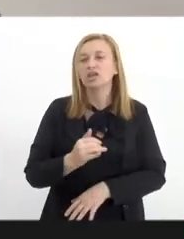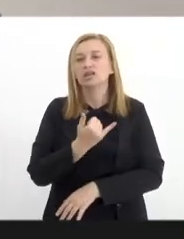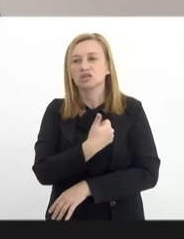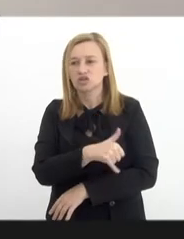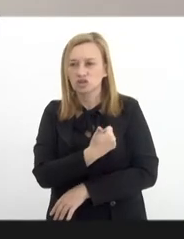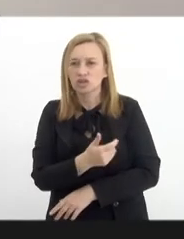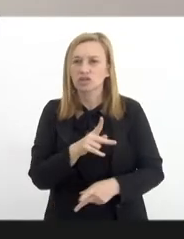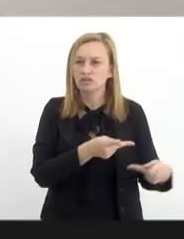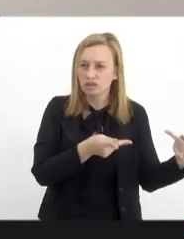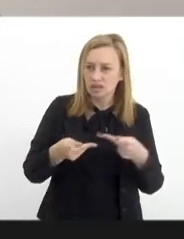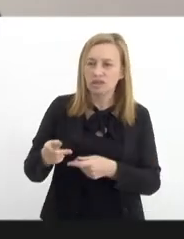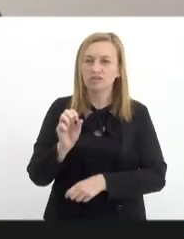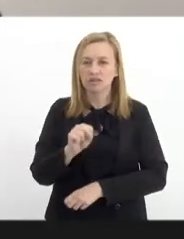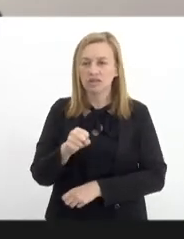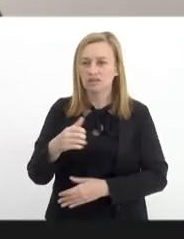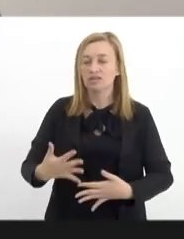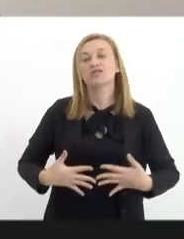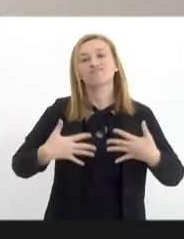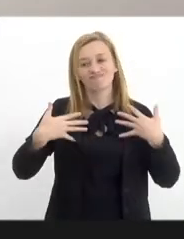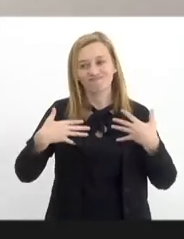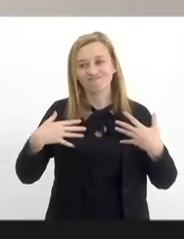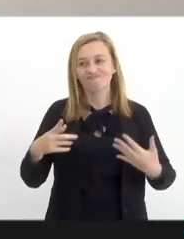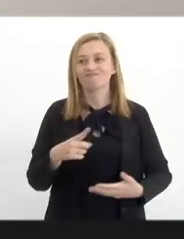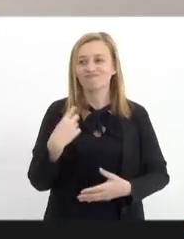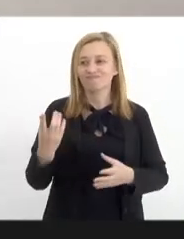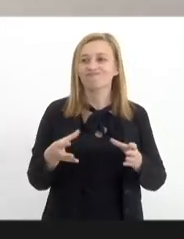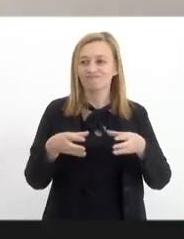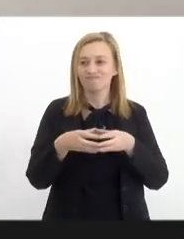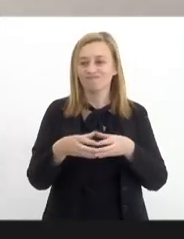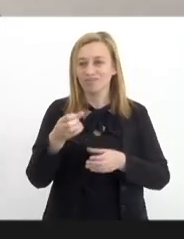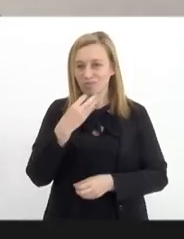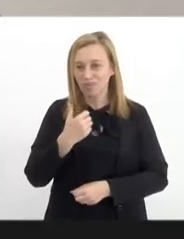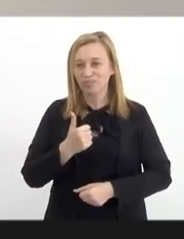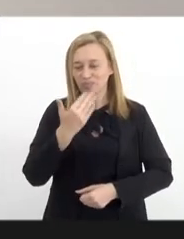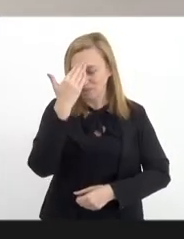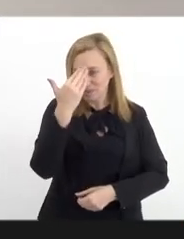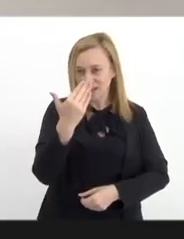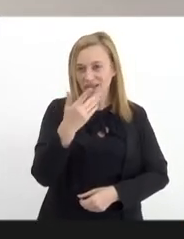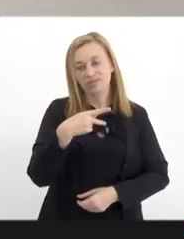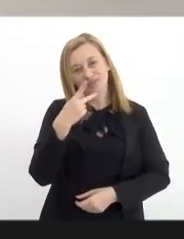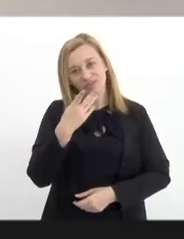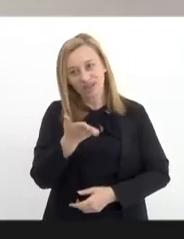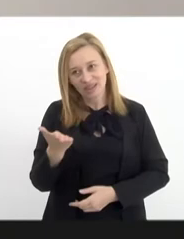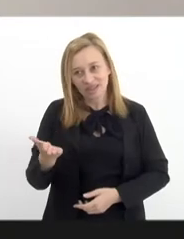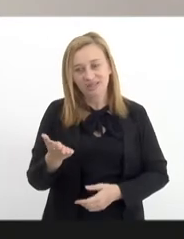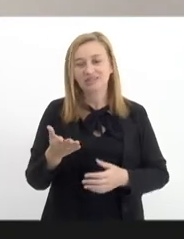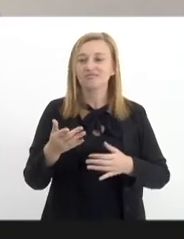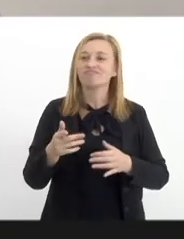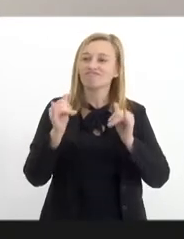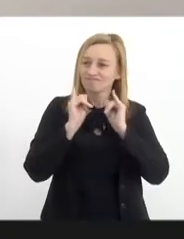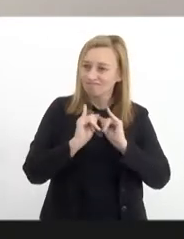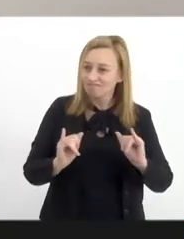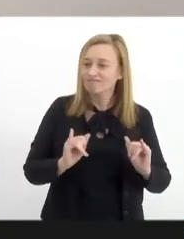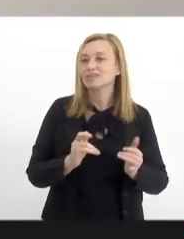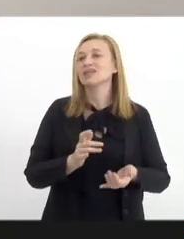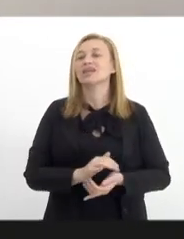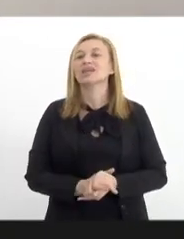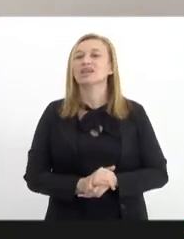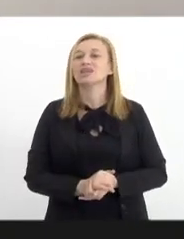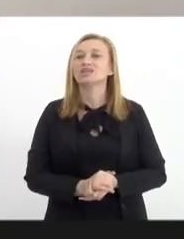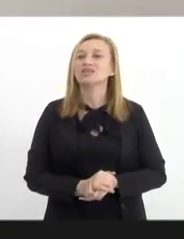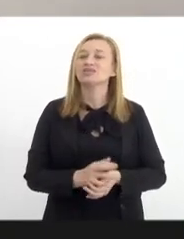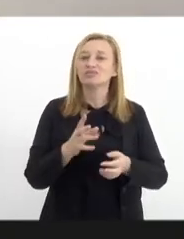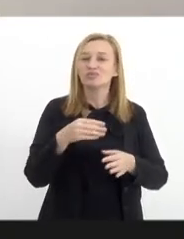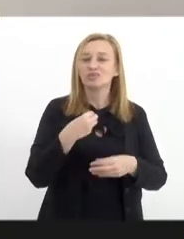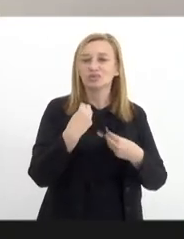nós estaremos visitando sim, vai ser um prazer para a nossa comissão, tá bom? Obrigado pelas palavras, pela explanação e por toda a